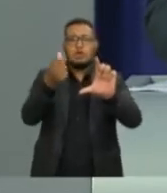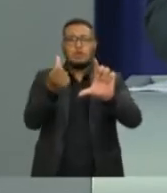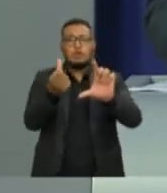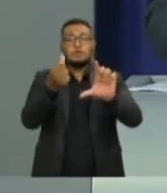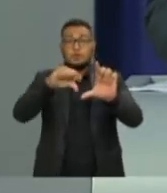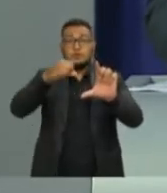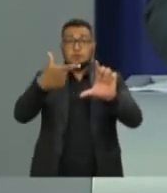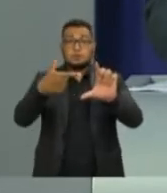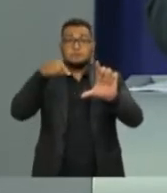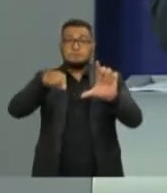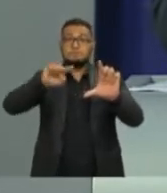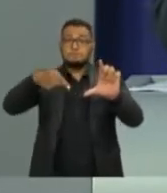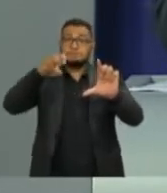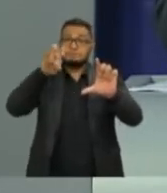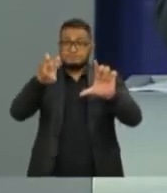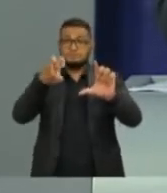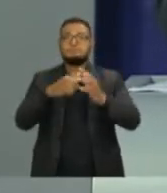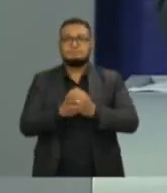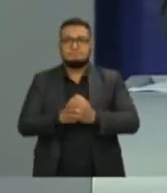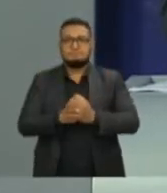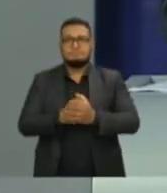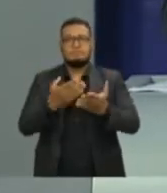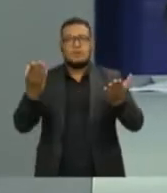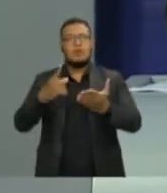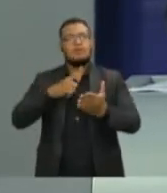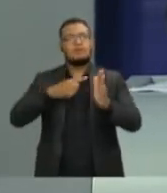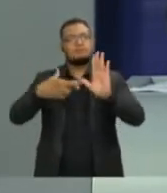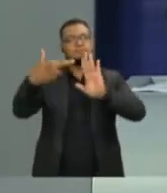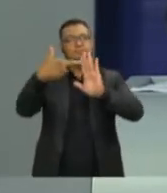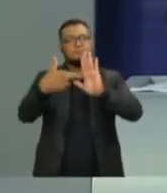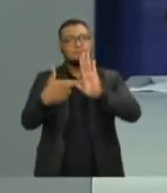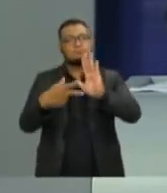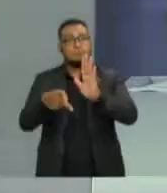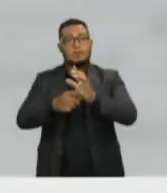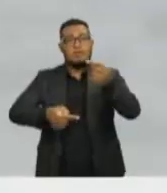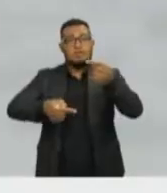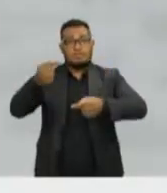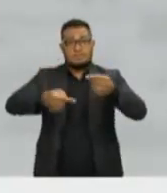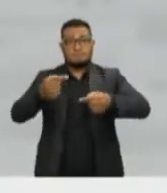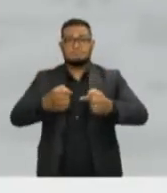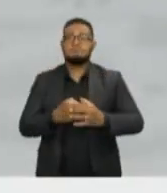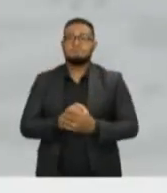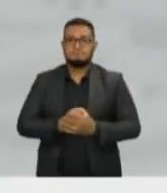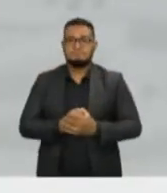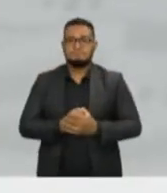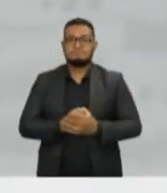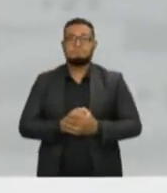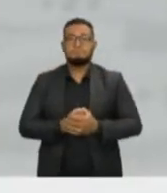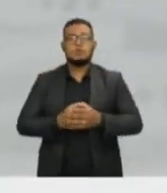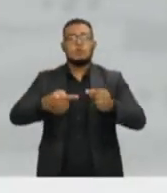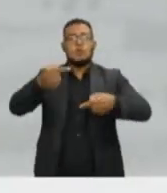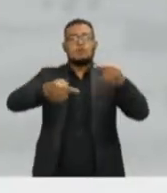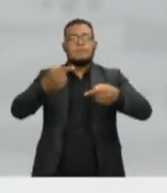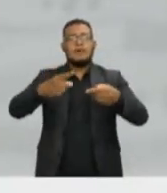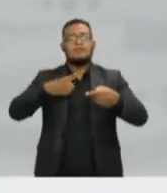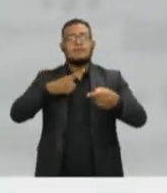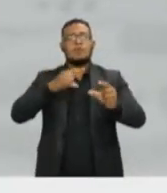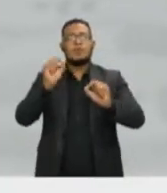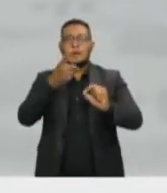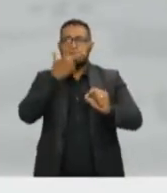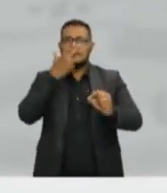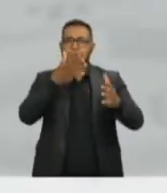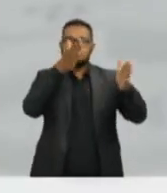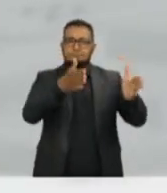FM. Vamos então às regras do debate de hoje. O debate terá três blocos.